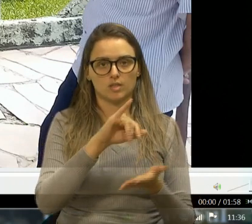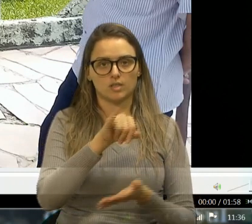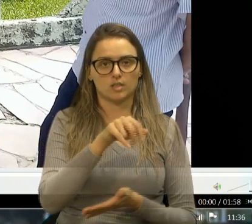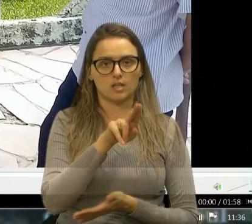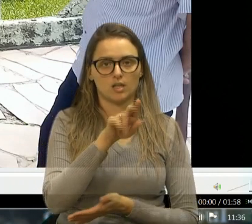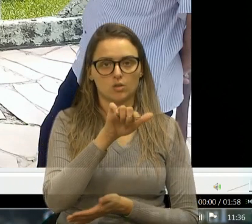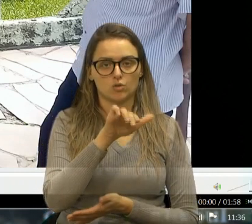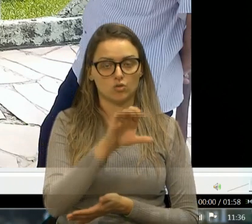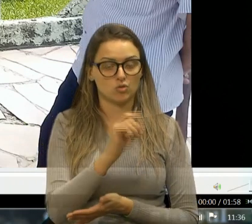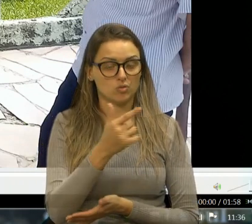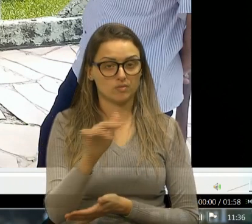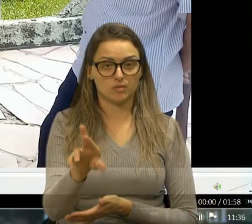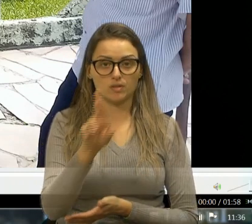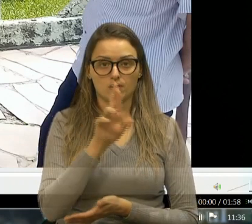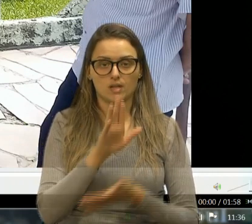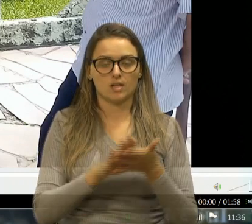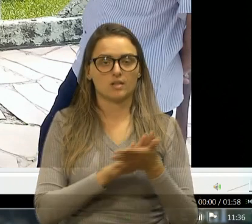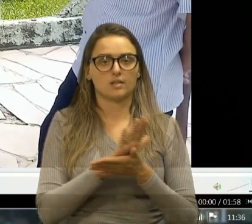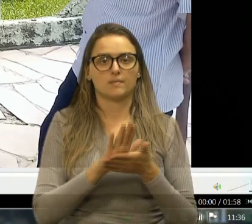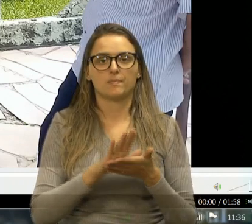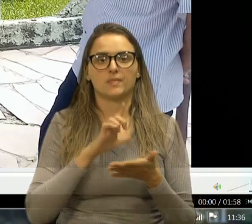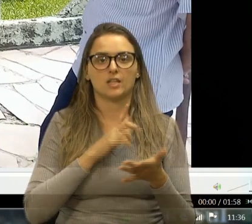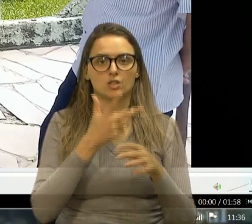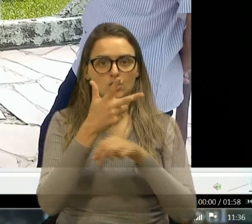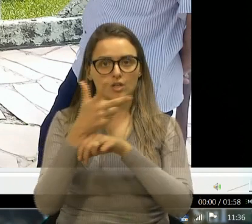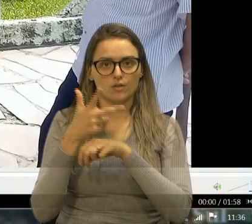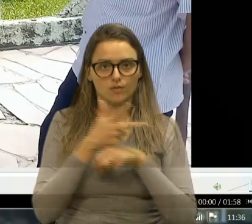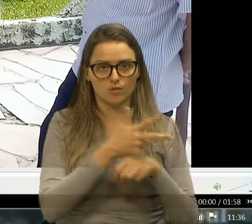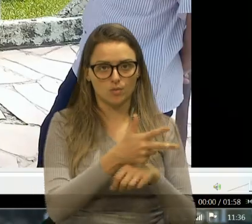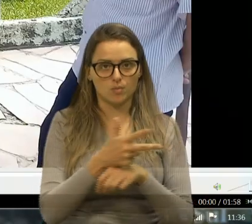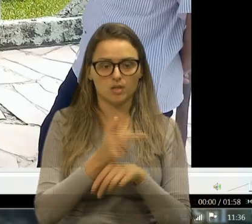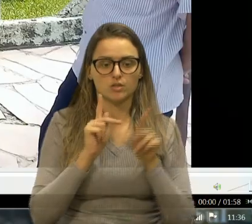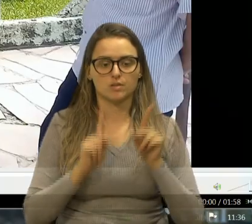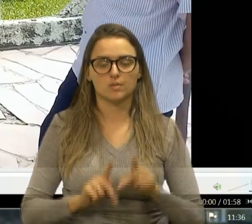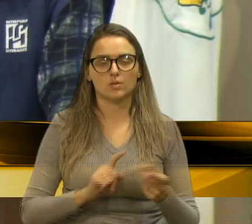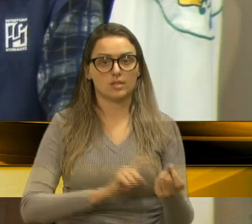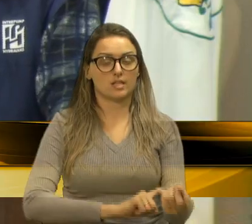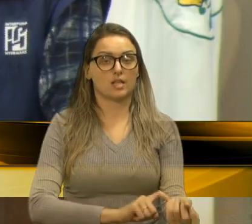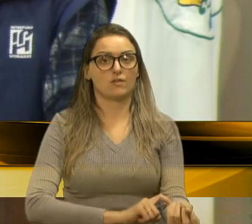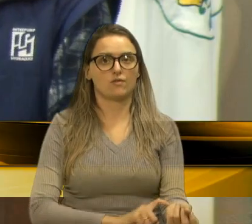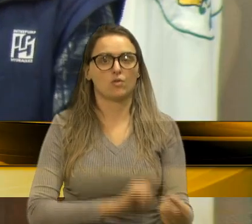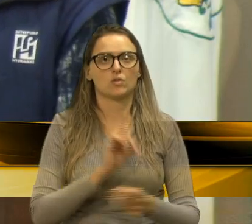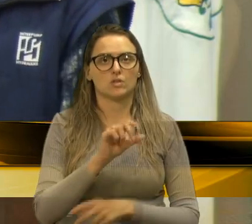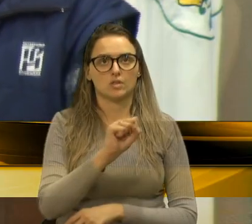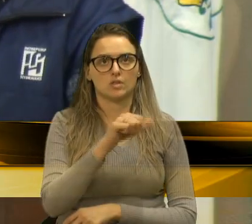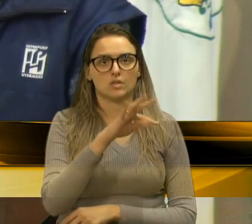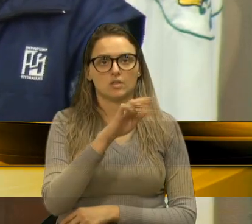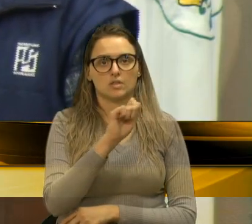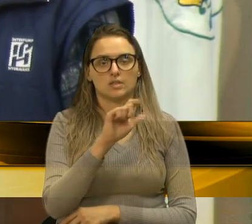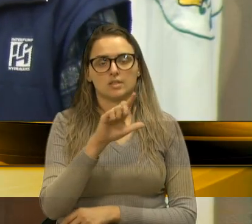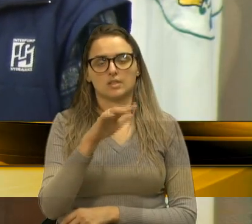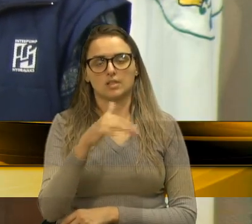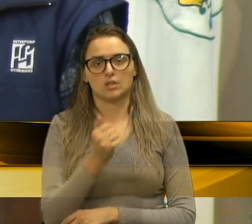sendo, tinha umas filmagens, que o pessoal estava nervoso lá em Santa Lúcia, e como essa daqui também.